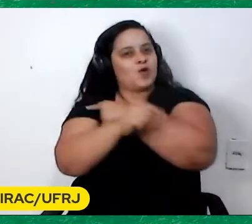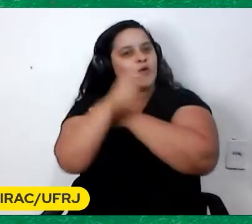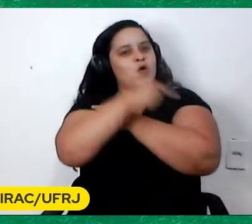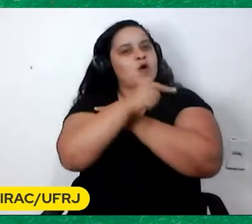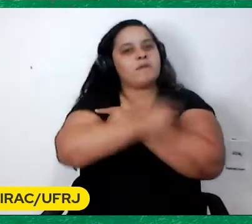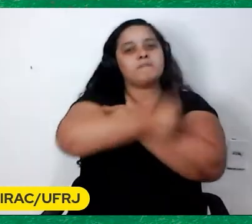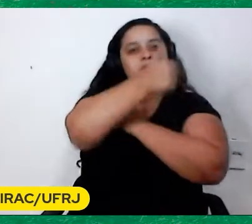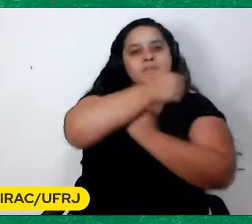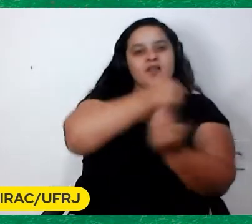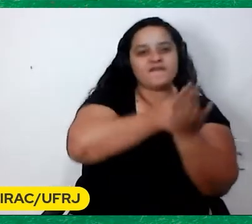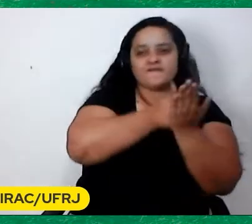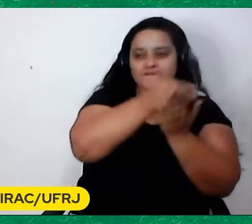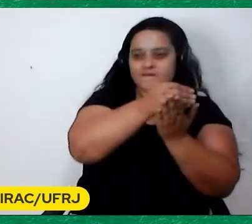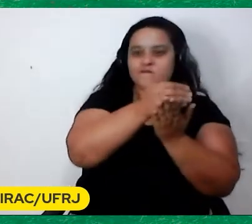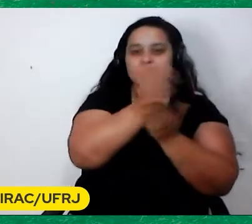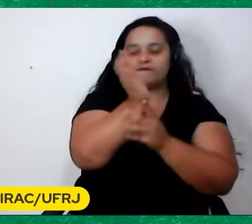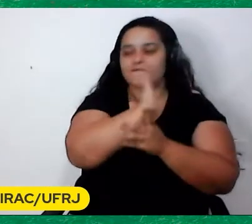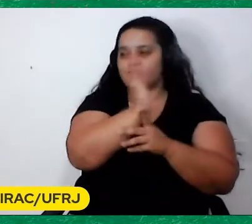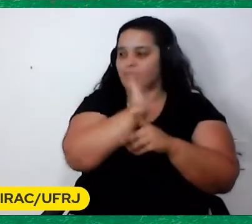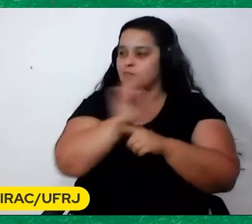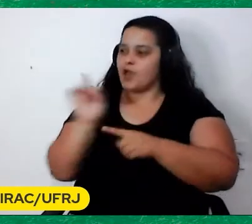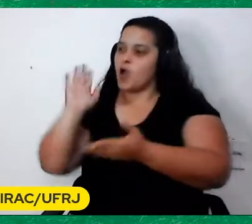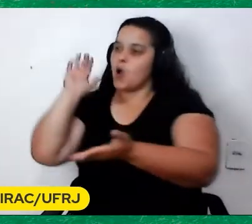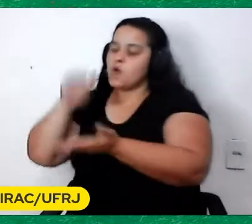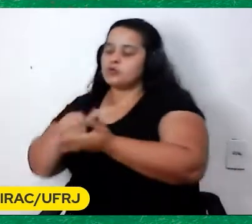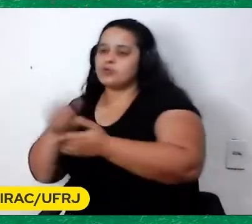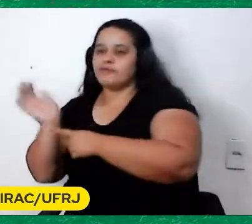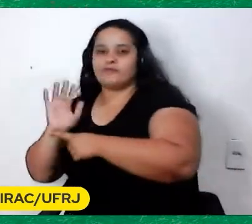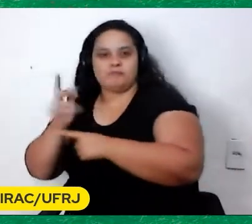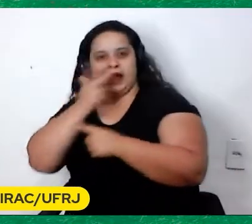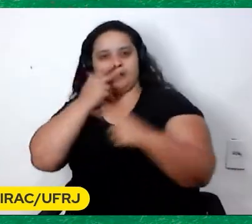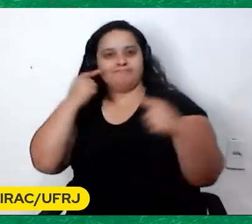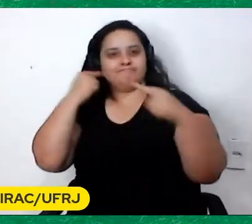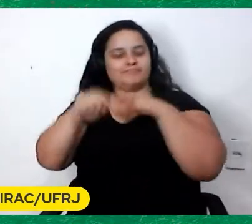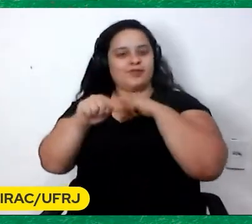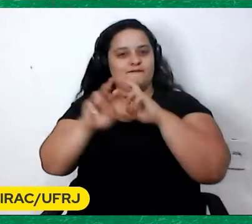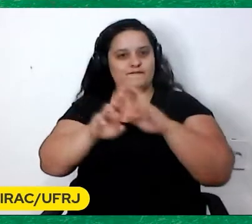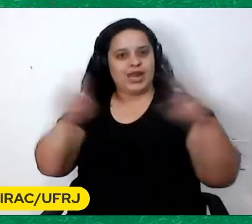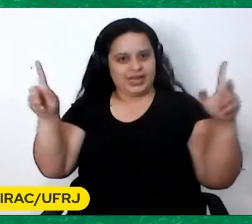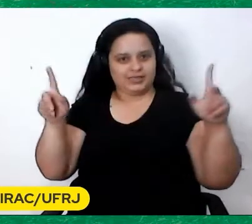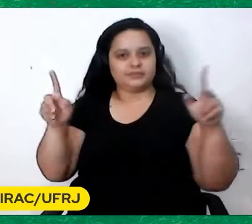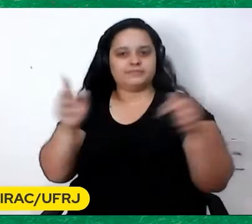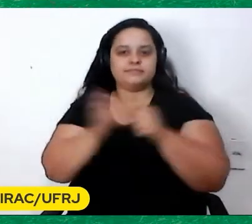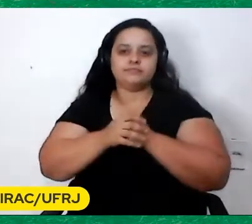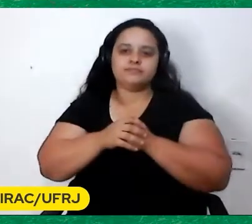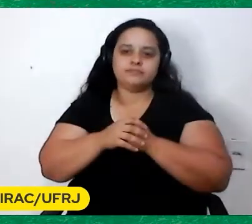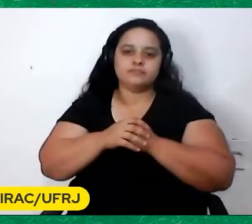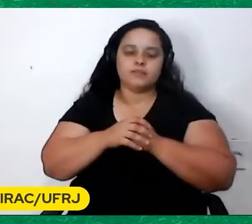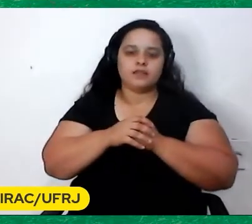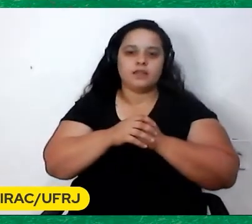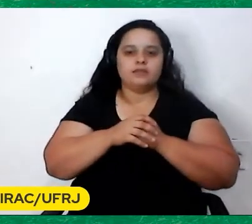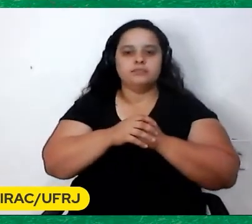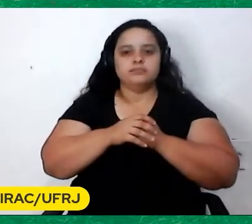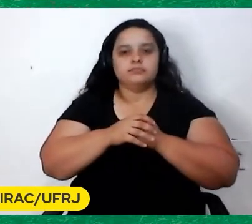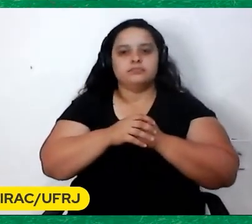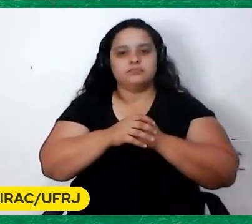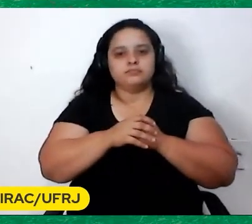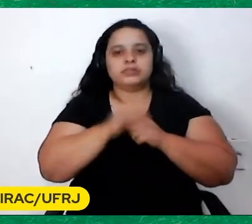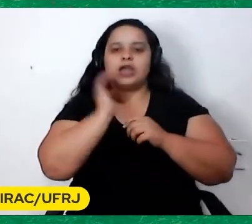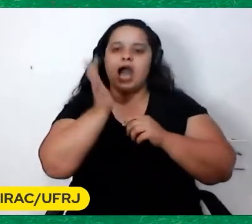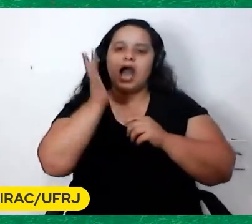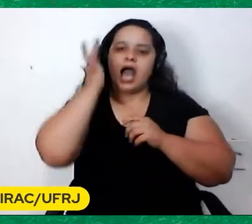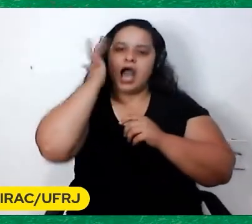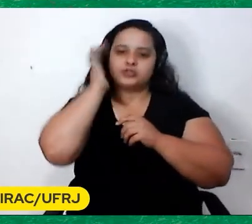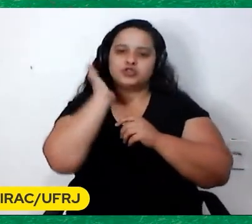vida Eu acho que ele já tinha superado Essa questão Da vitória Ou do fracasso Que ele rebatizou Durante tanto